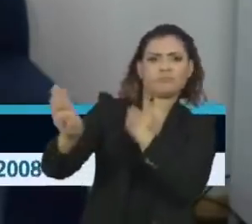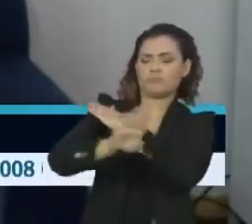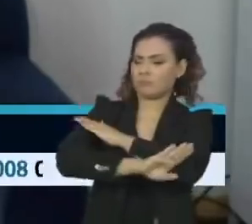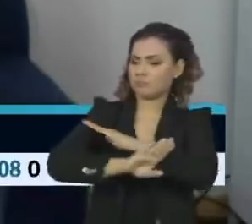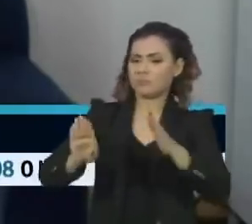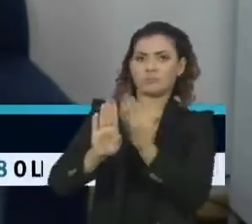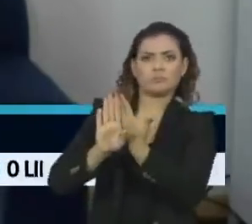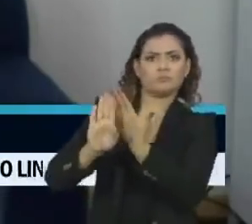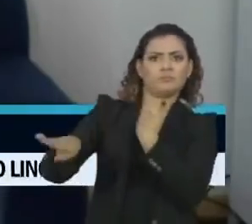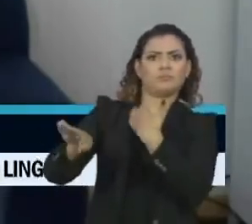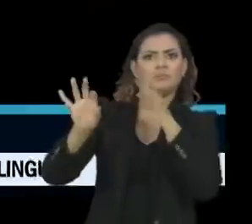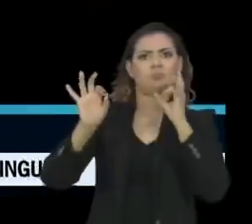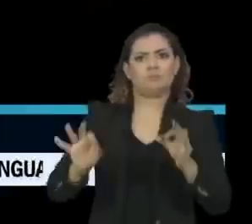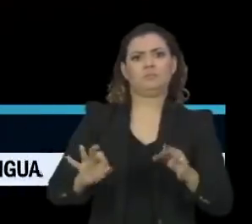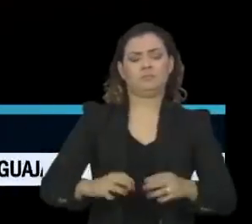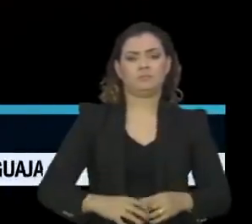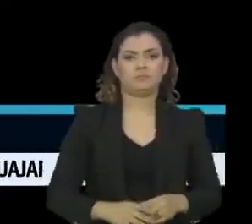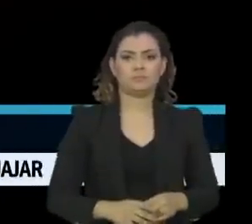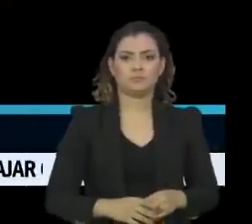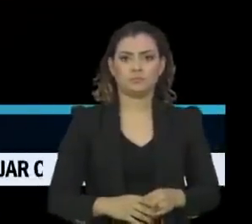uma distância oceânica.